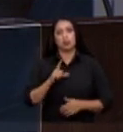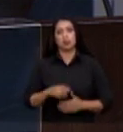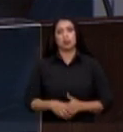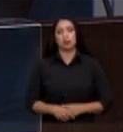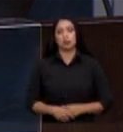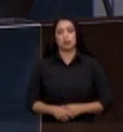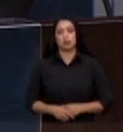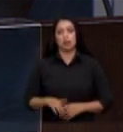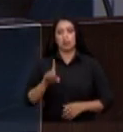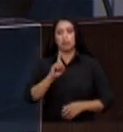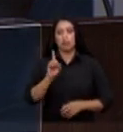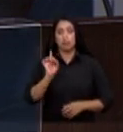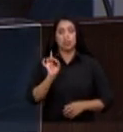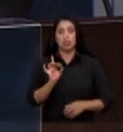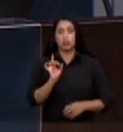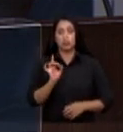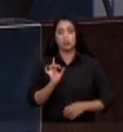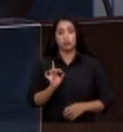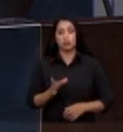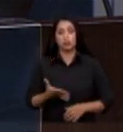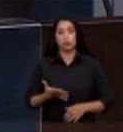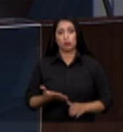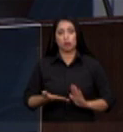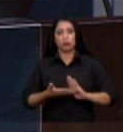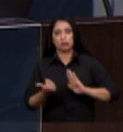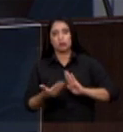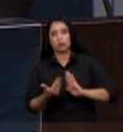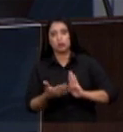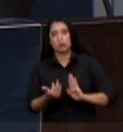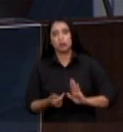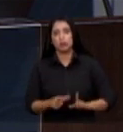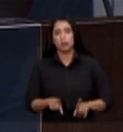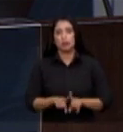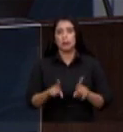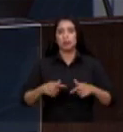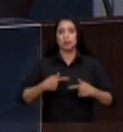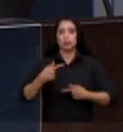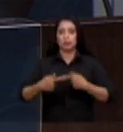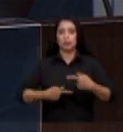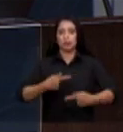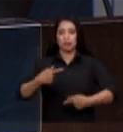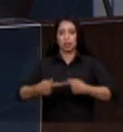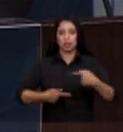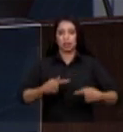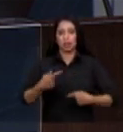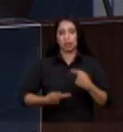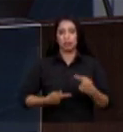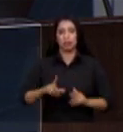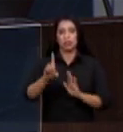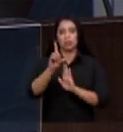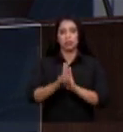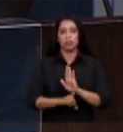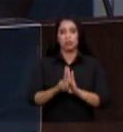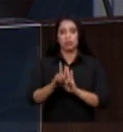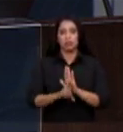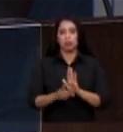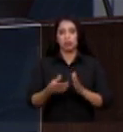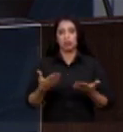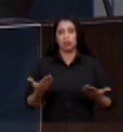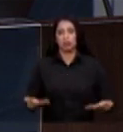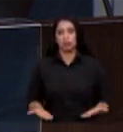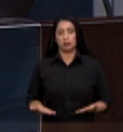não de um modo substitutivo ou excludente mas sim gerações de direitos que se sucedem de modo cumulativo